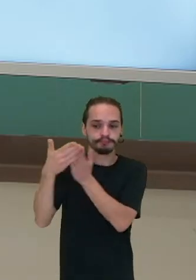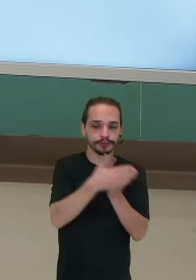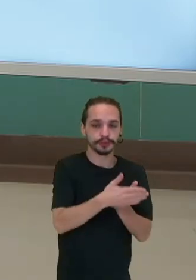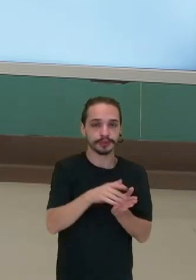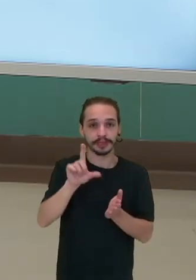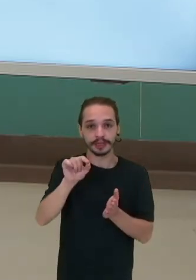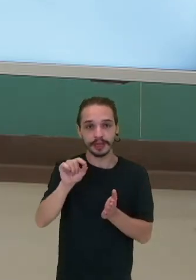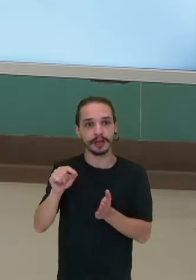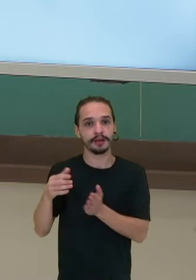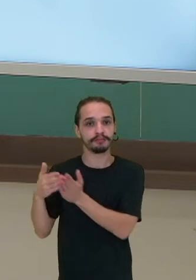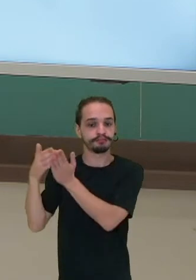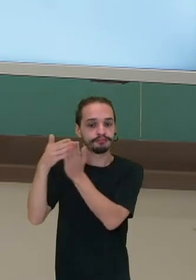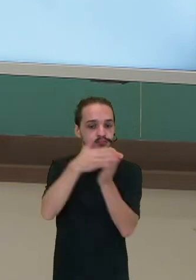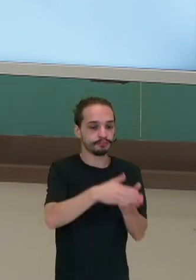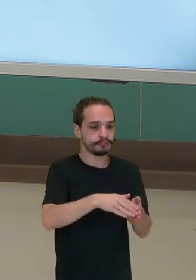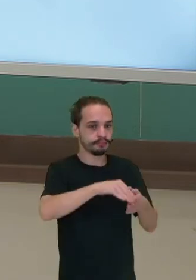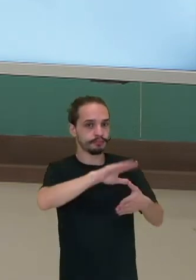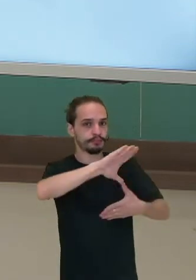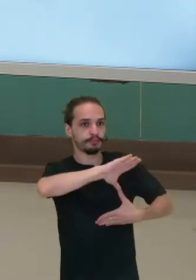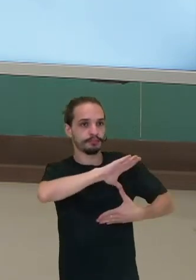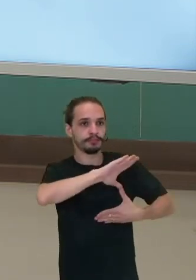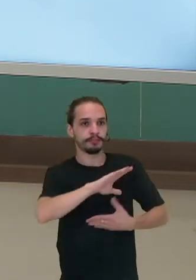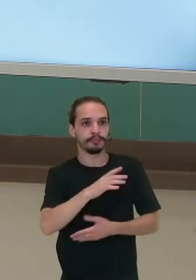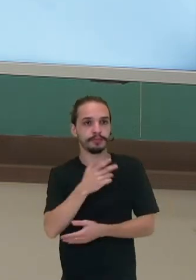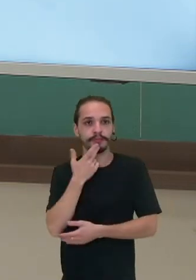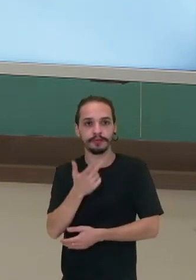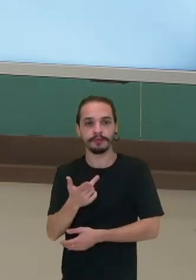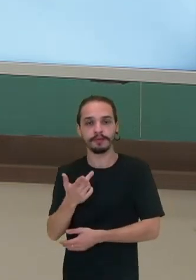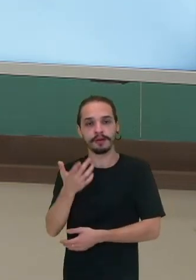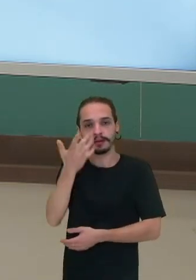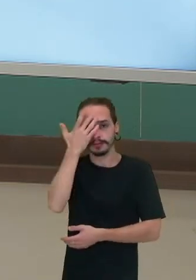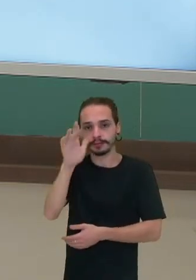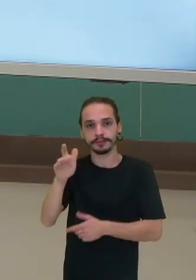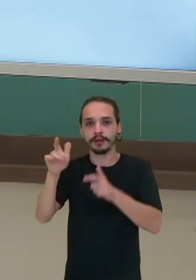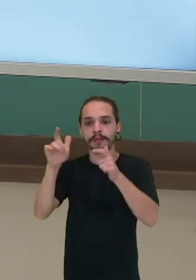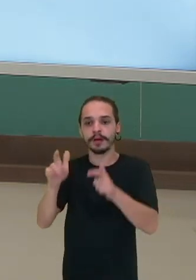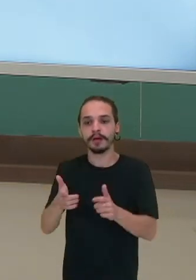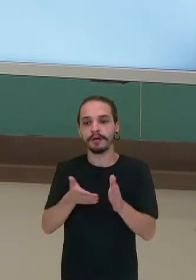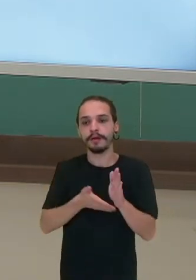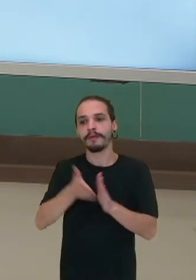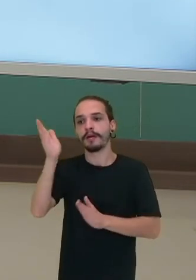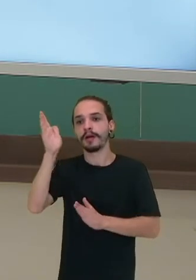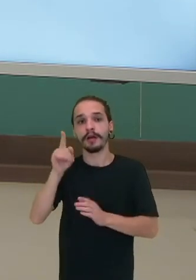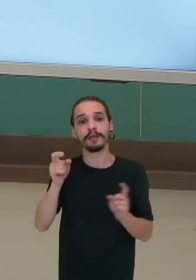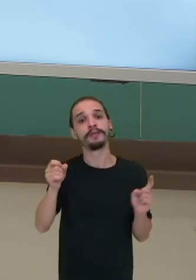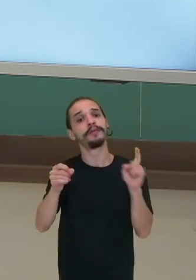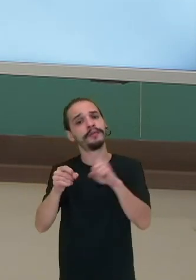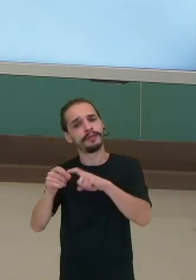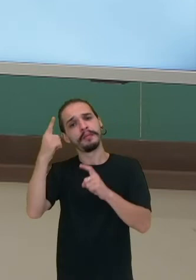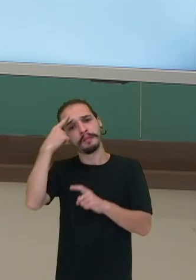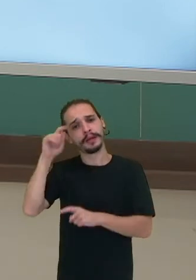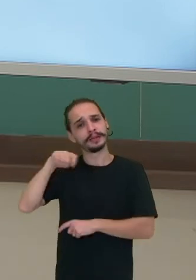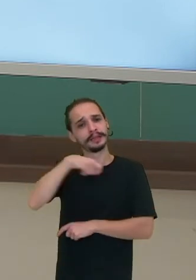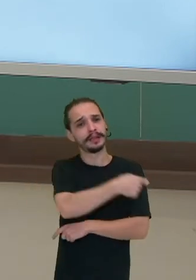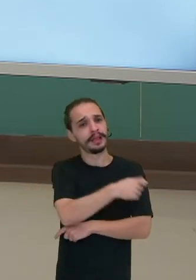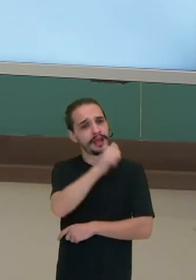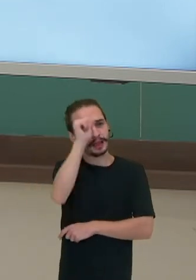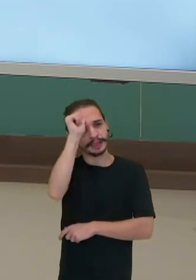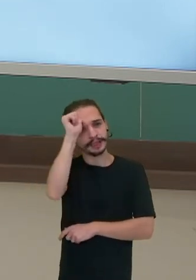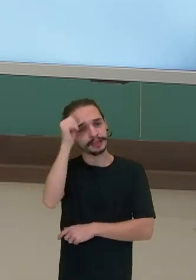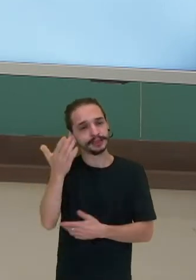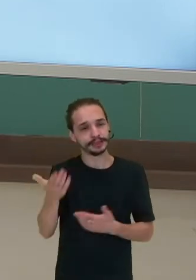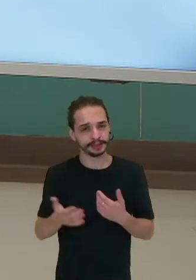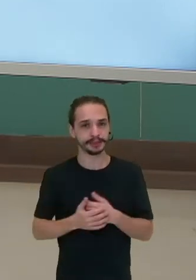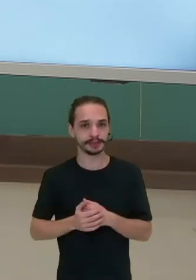criticam ele, porque falam que ele não sabia para onde estava indo nem de onde ele estava voltando, porque quando ele volta, ele ainda acha que está voltando das Índias, né? E veja aqui,